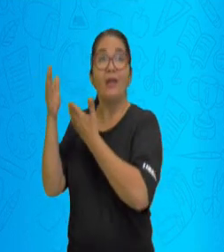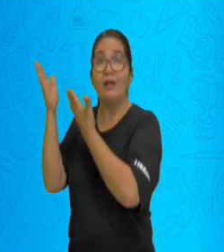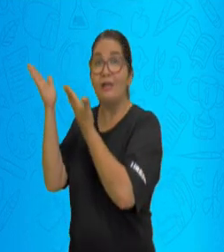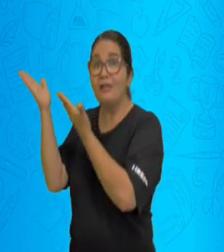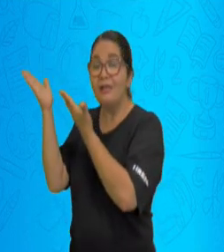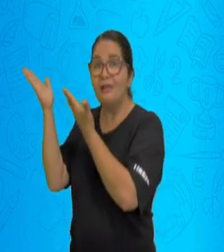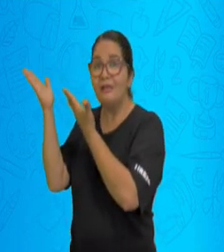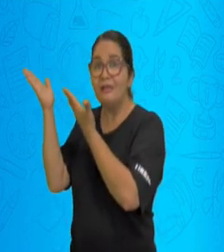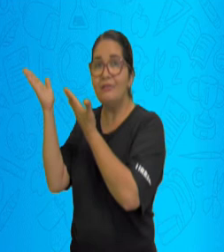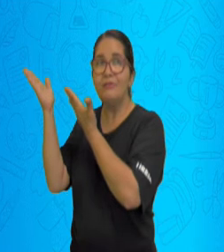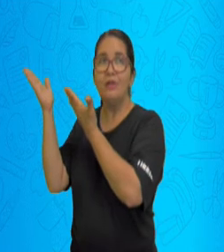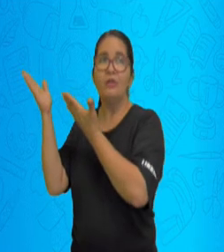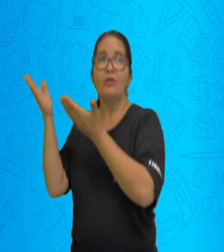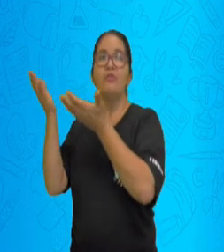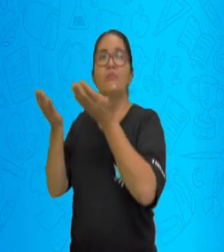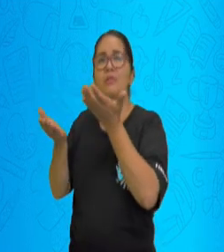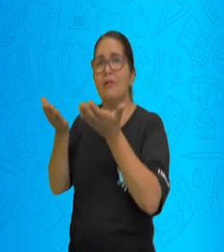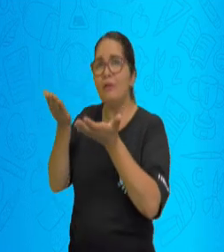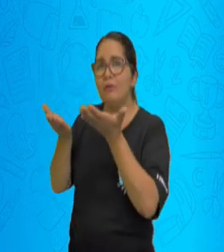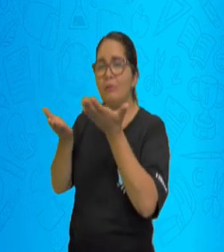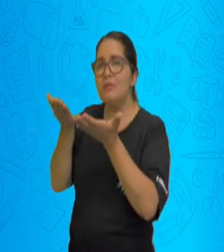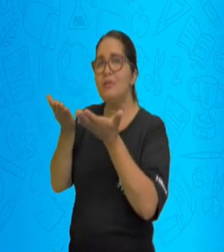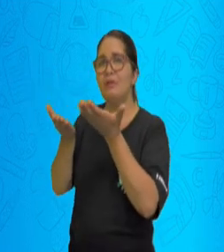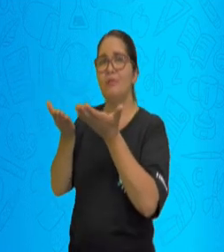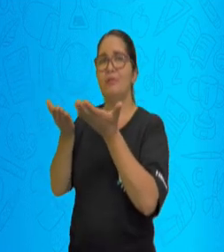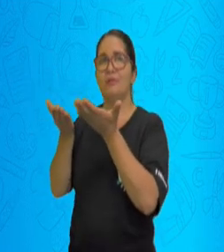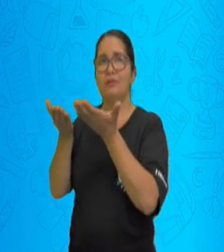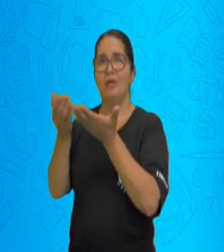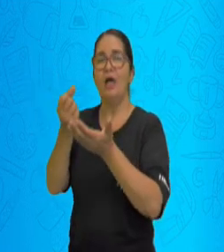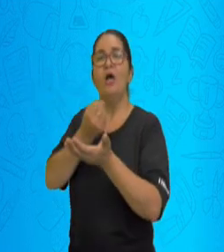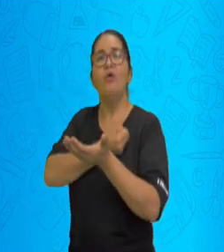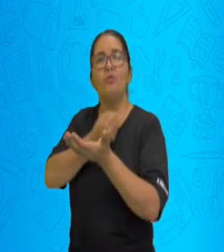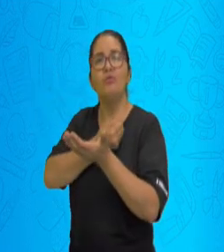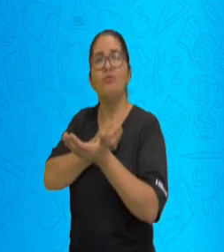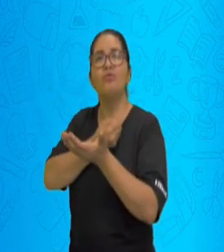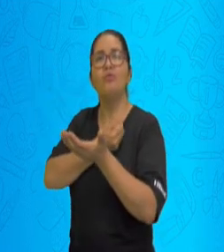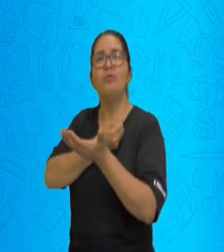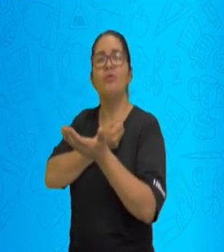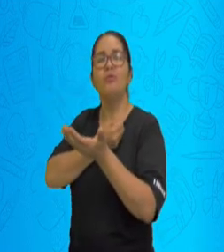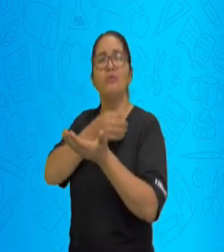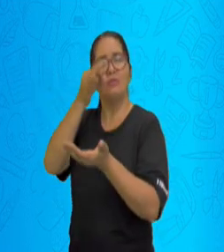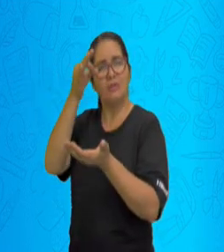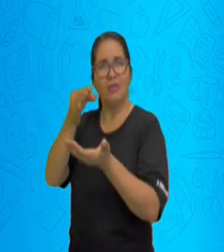transferir para cá, na outra balança, a quantidade de 10.